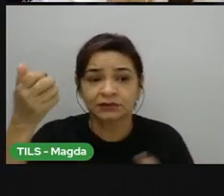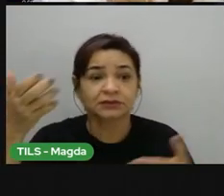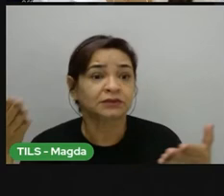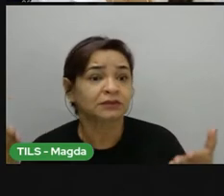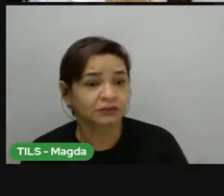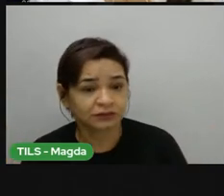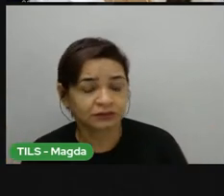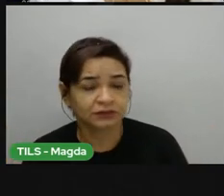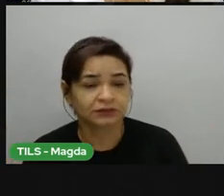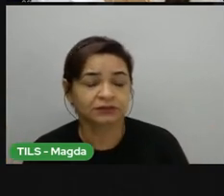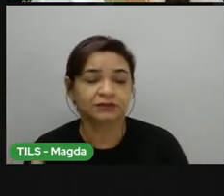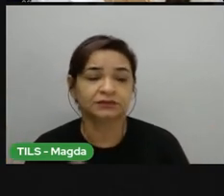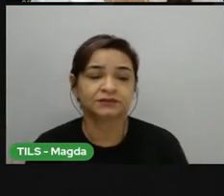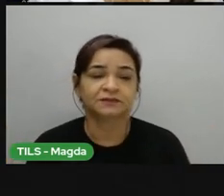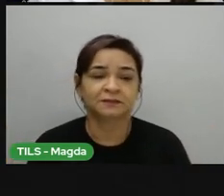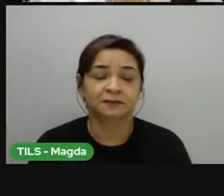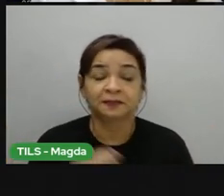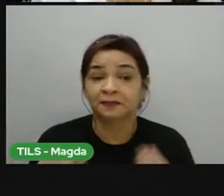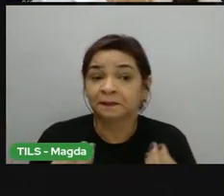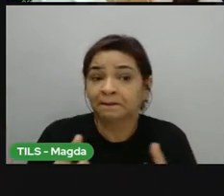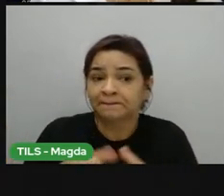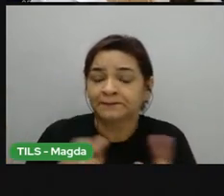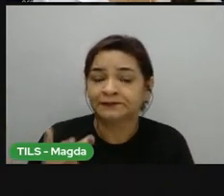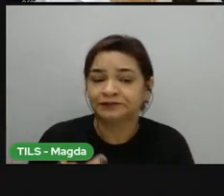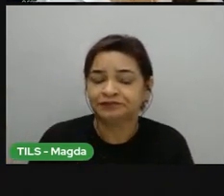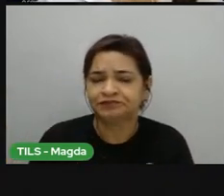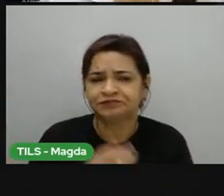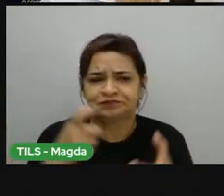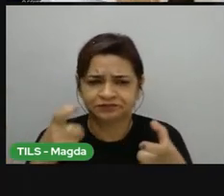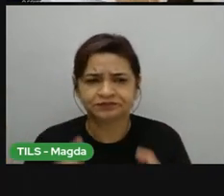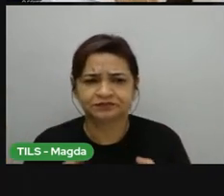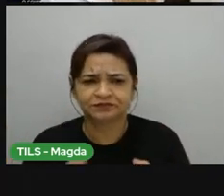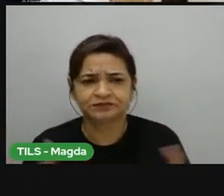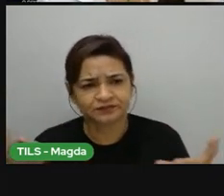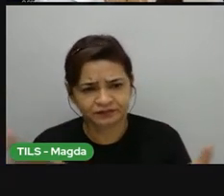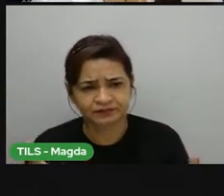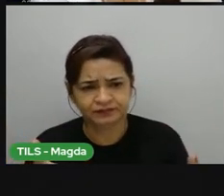tá? Se referindo às condições climáticas daquele lugar, naquele momento.